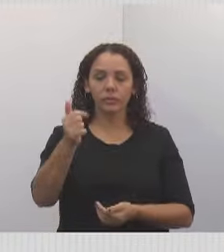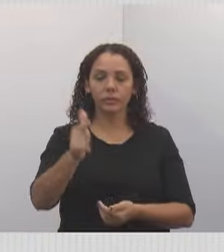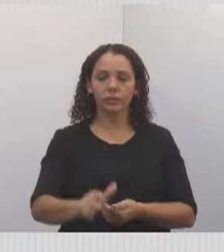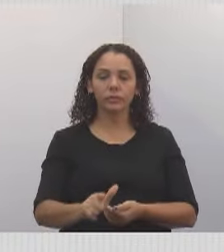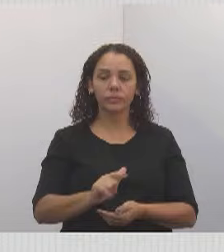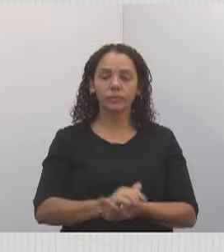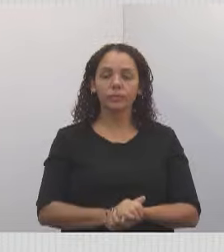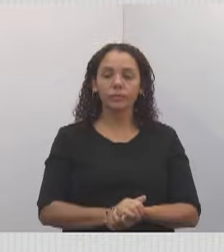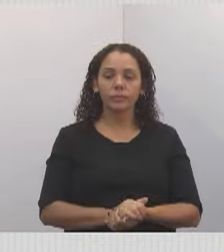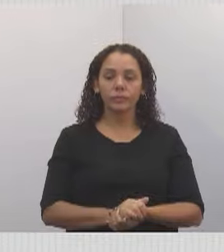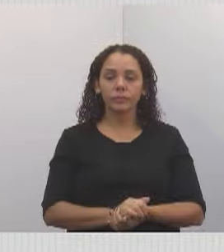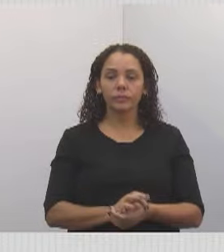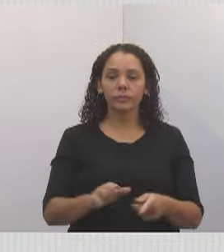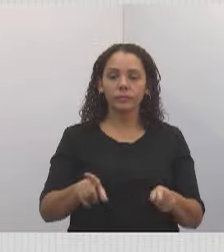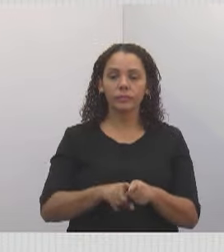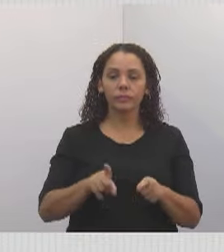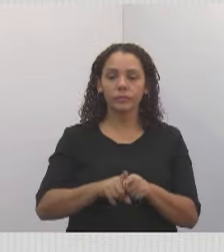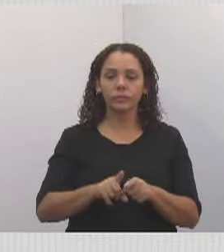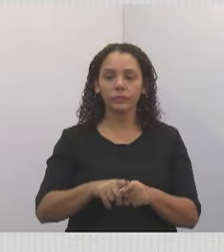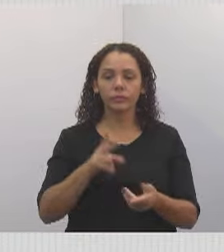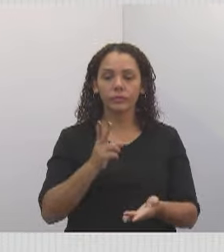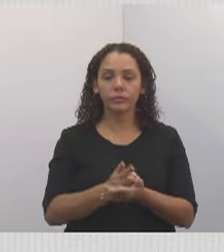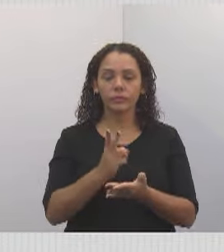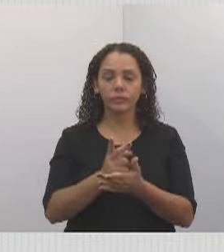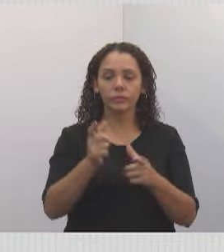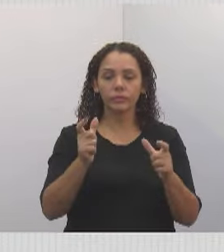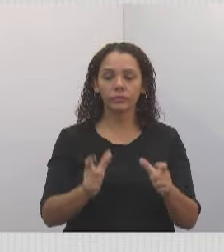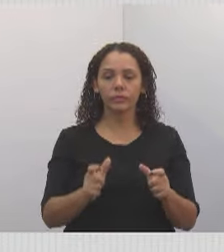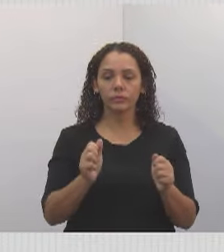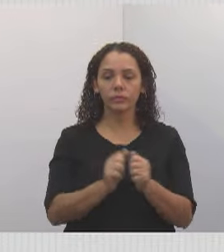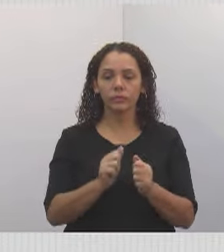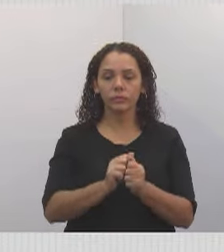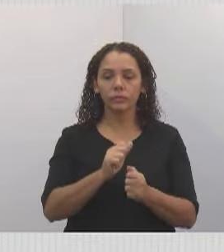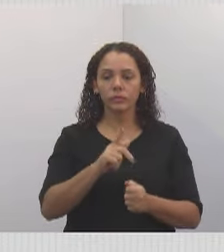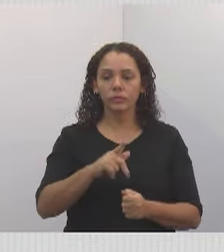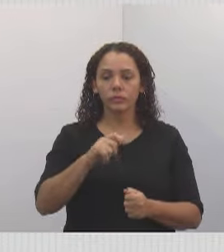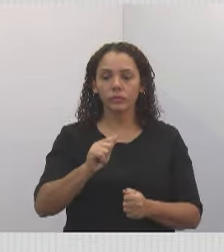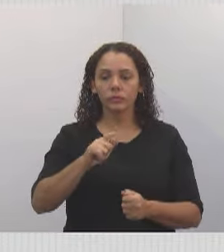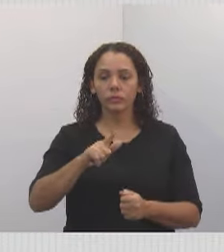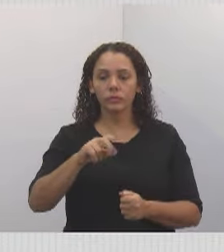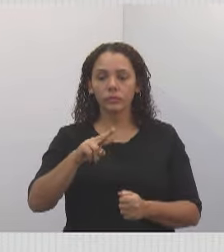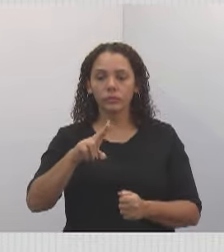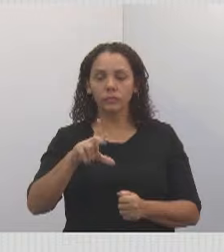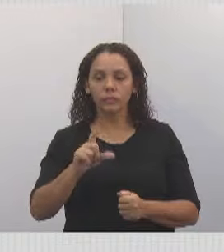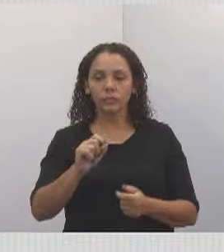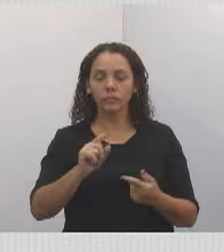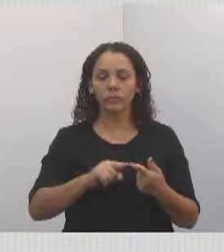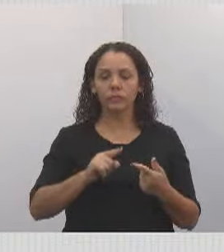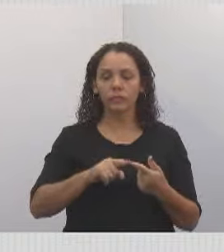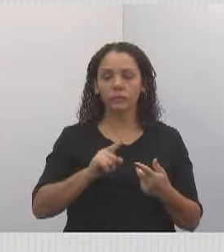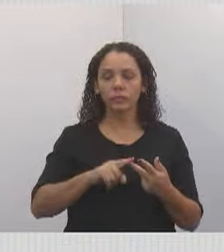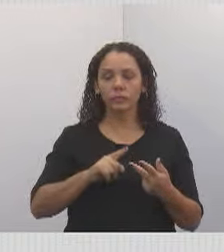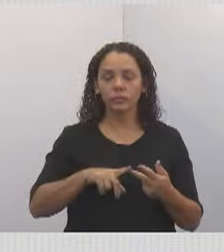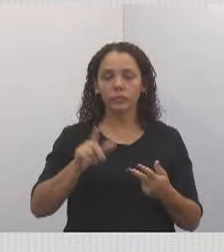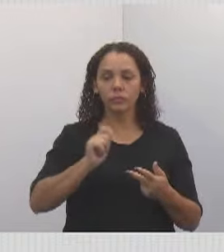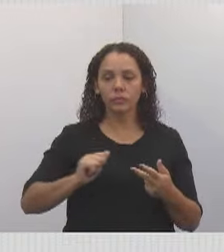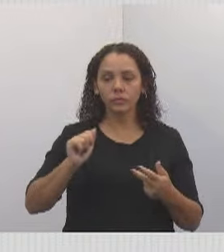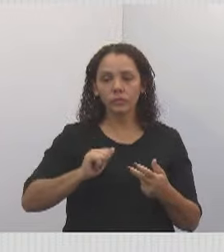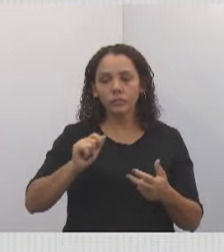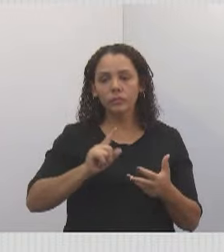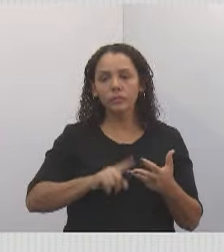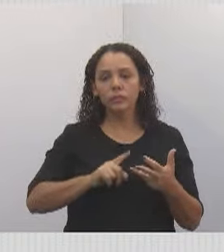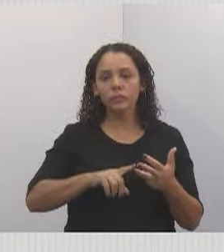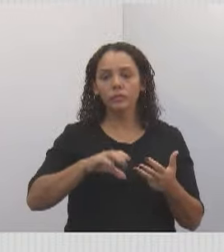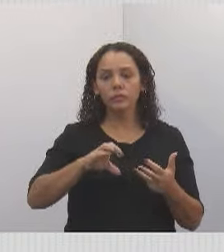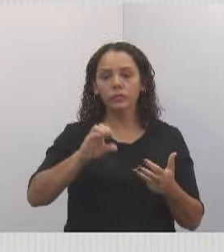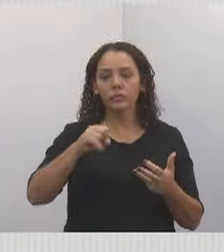Próximo, aí também lá no lar, com o Paulinho, nosso amigo, Valéria, minha assessora, a Cíntia também, que